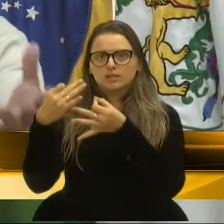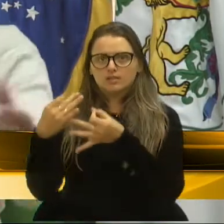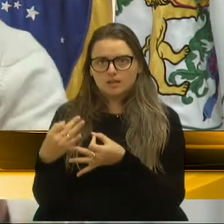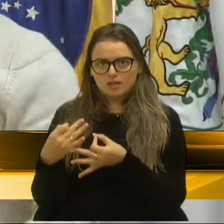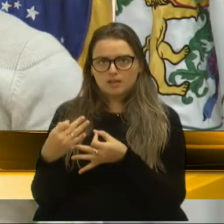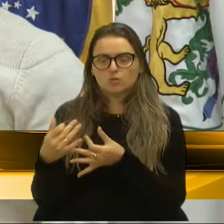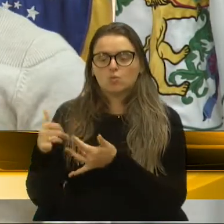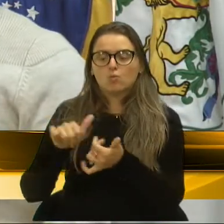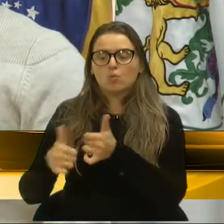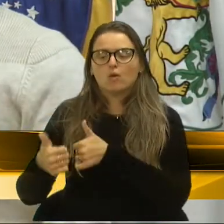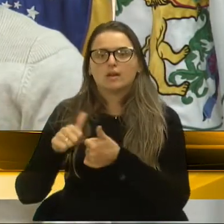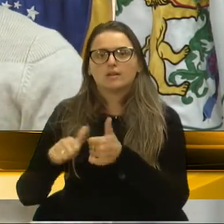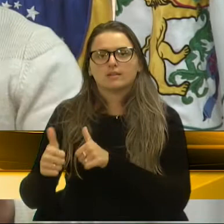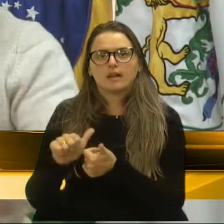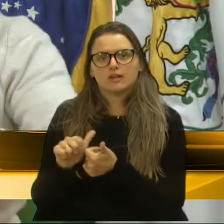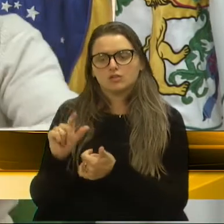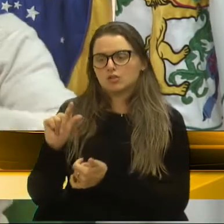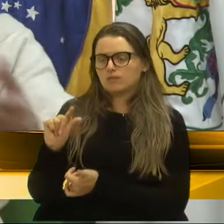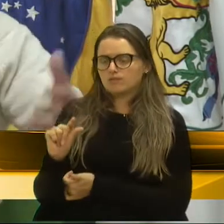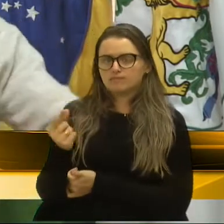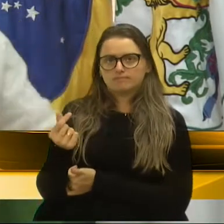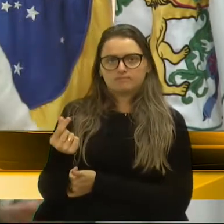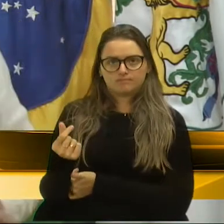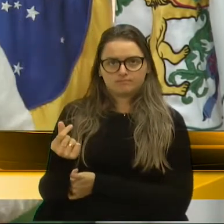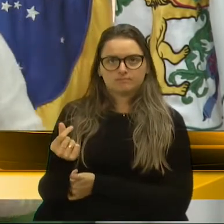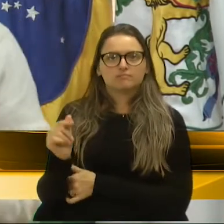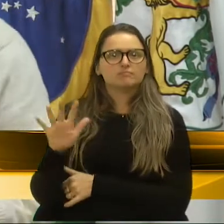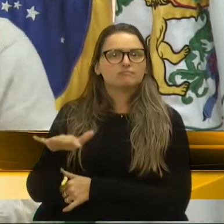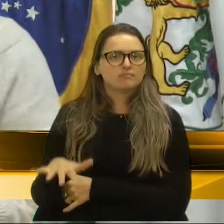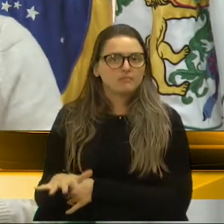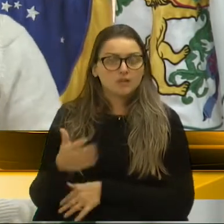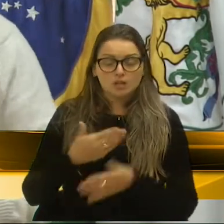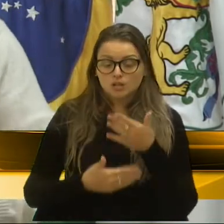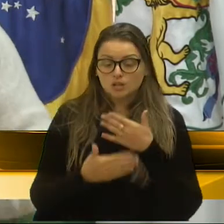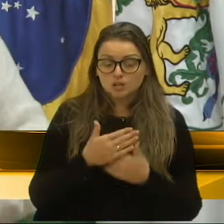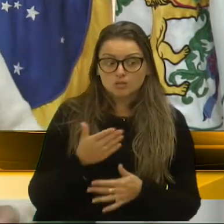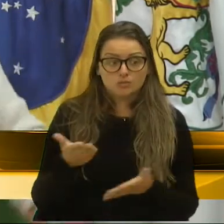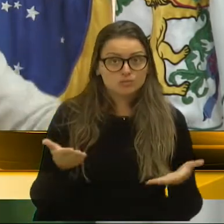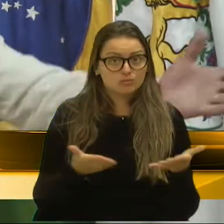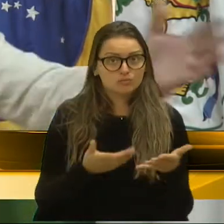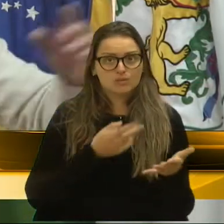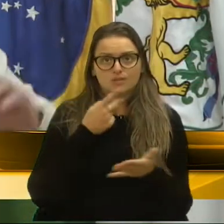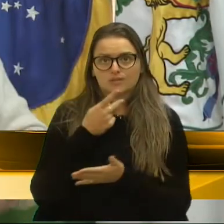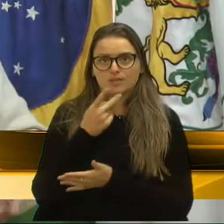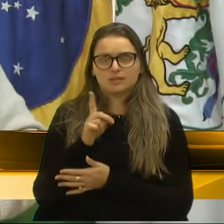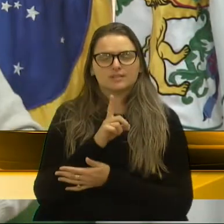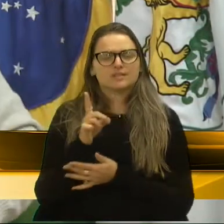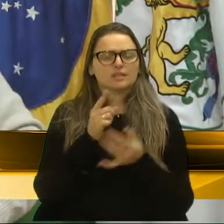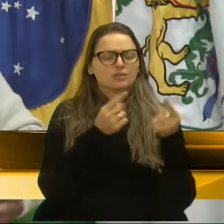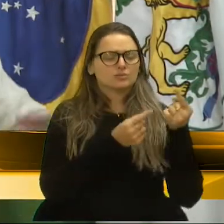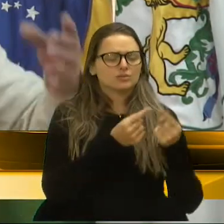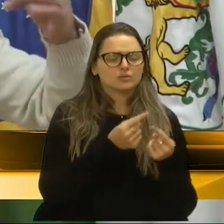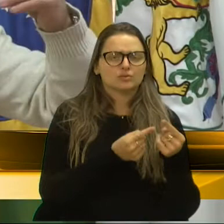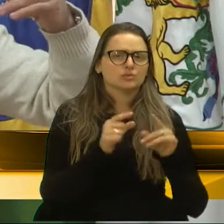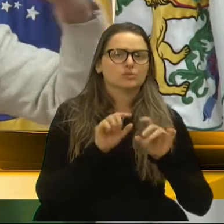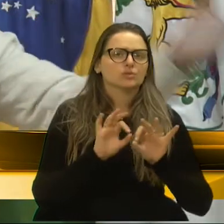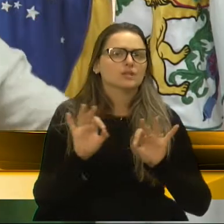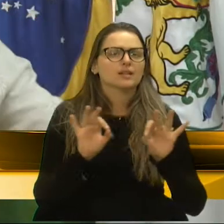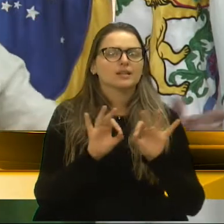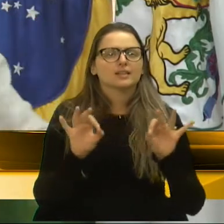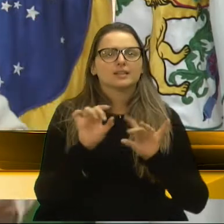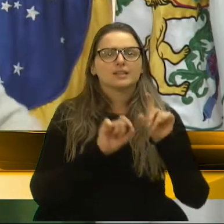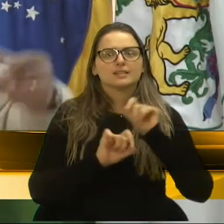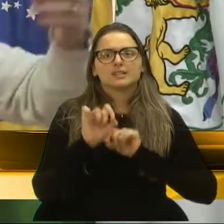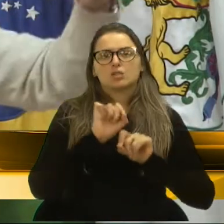com menor preço, só que todo mundo já falou aqui, sem discutir, enfim, as